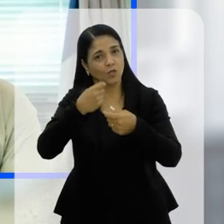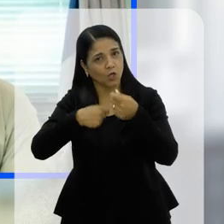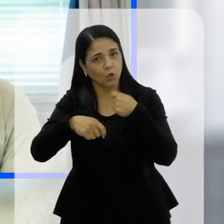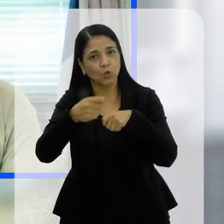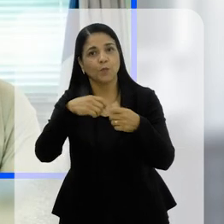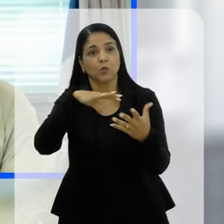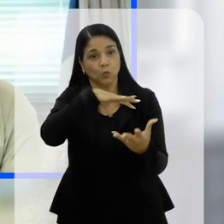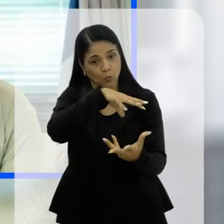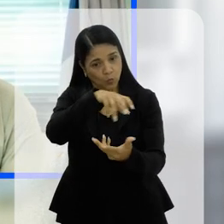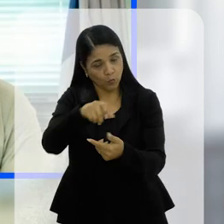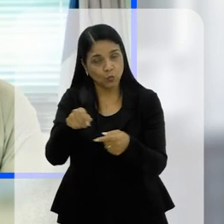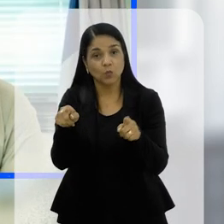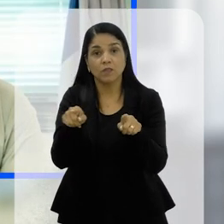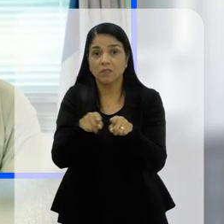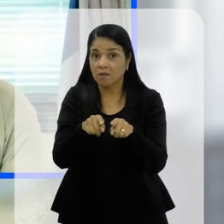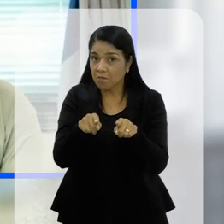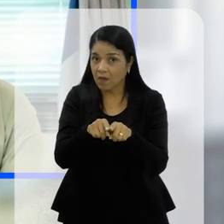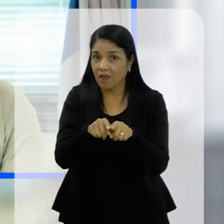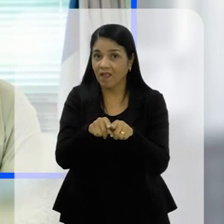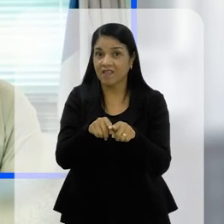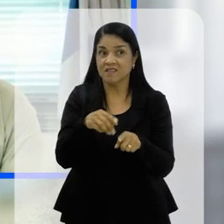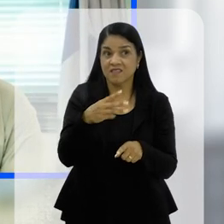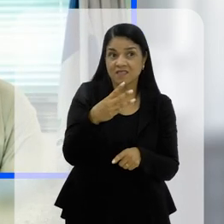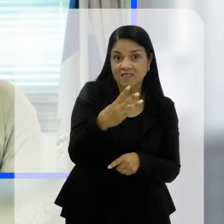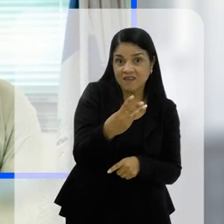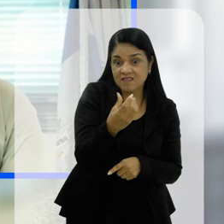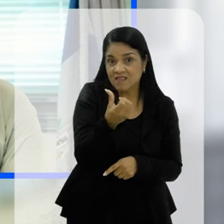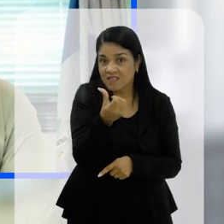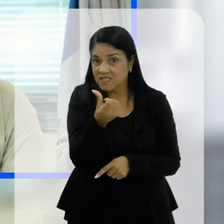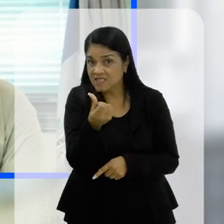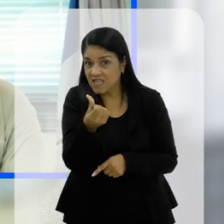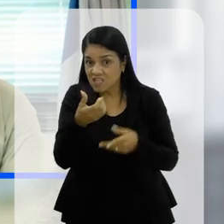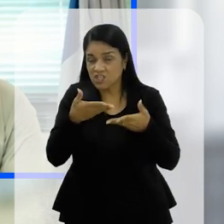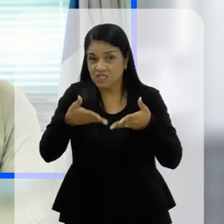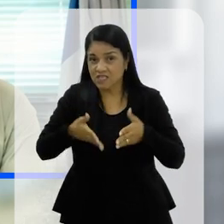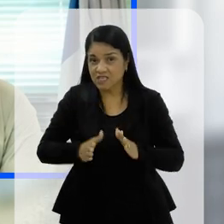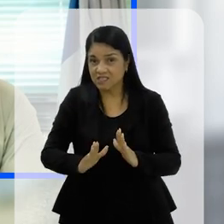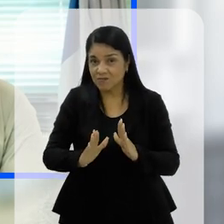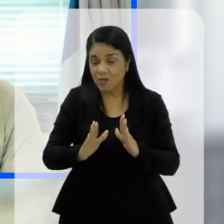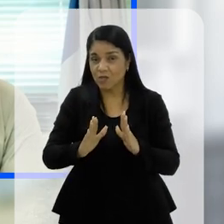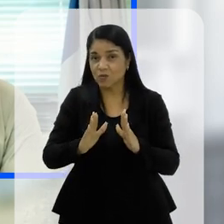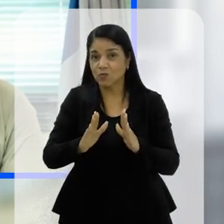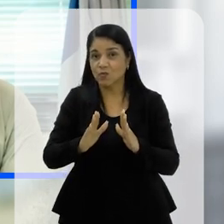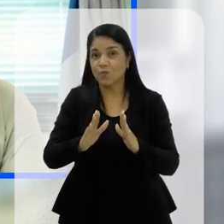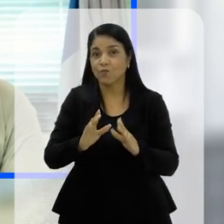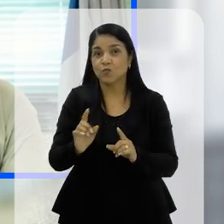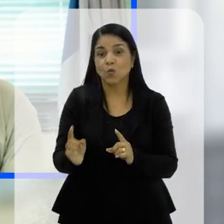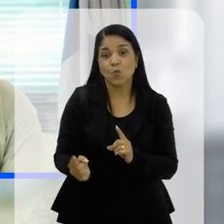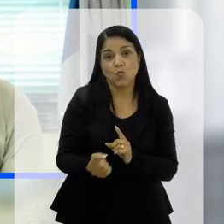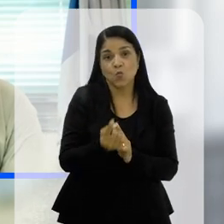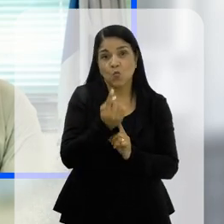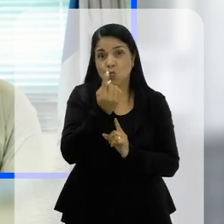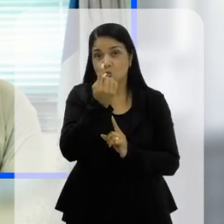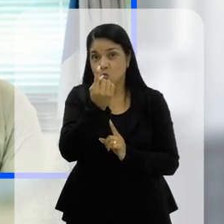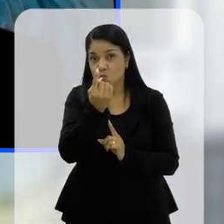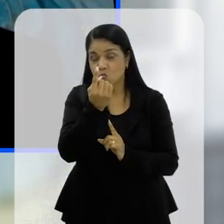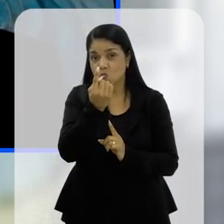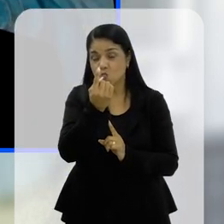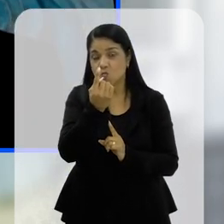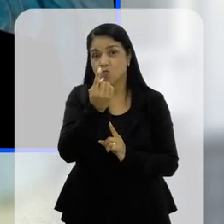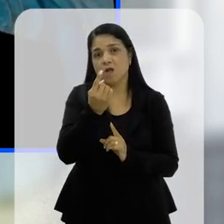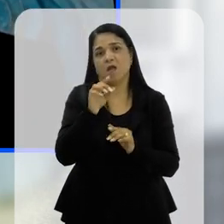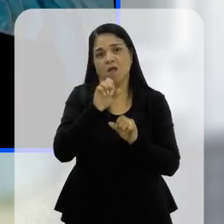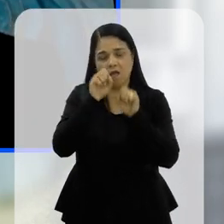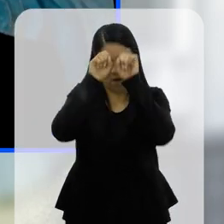impacto, inclusive, na economia mundial, porque se é um a cada 36 pessoas que nascem, a gente tem uma